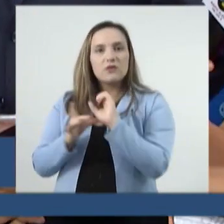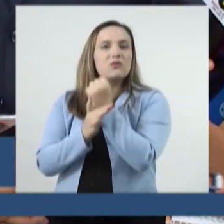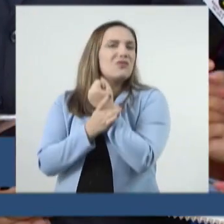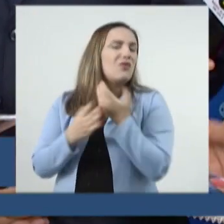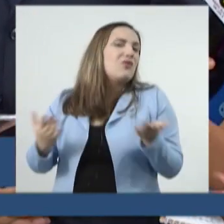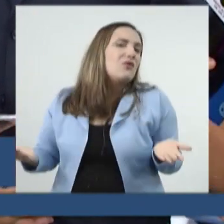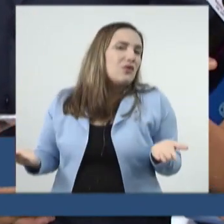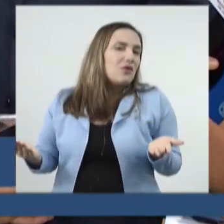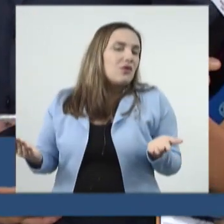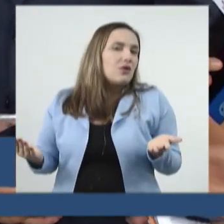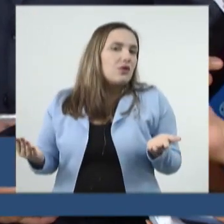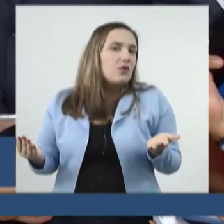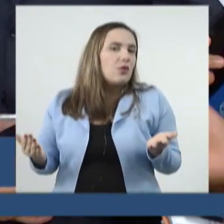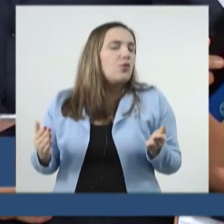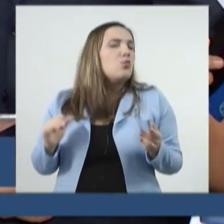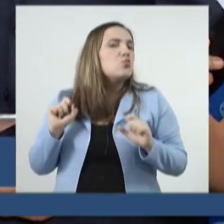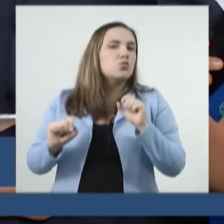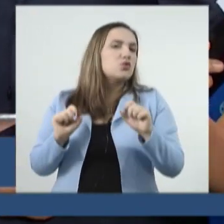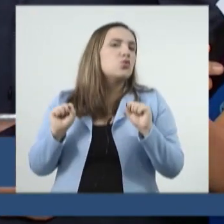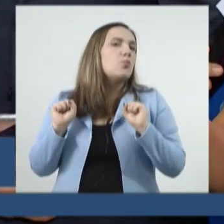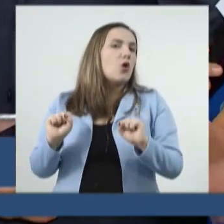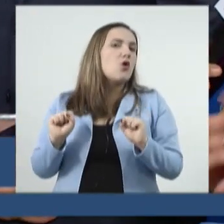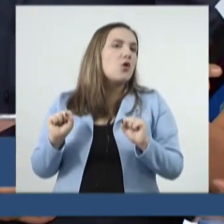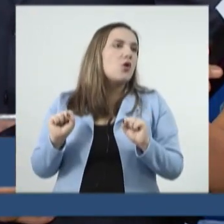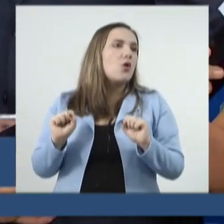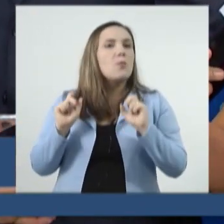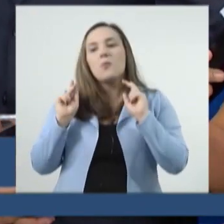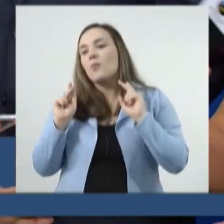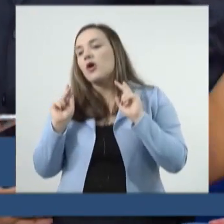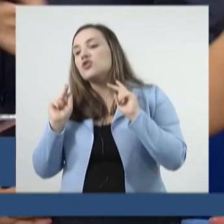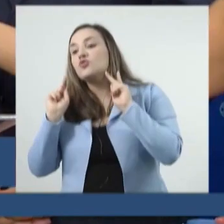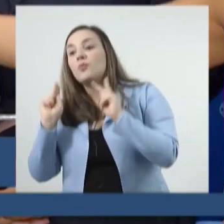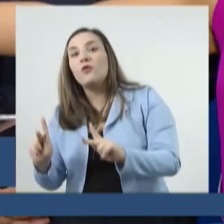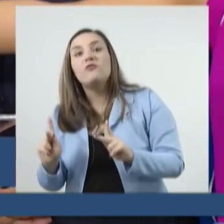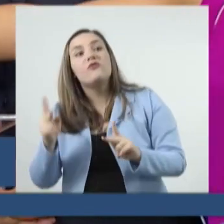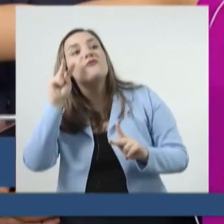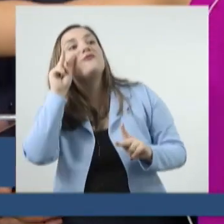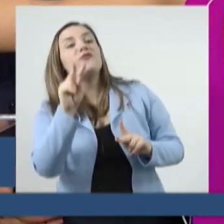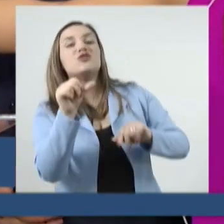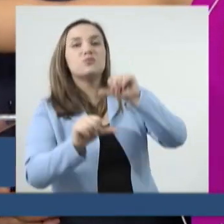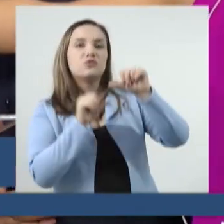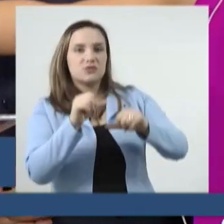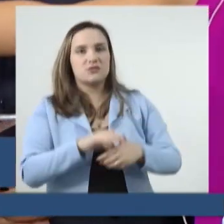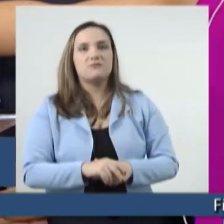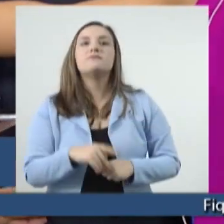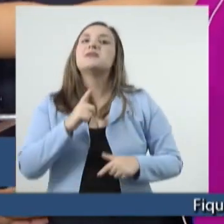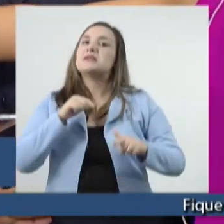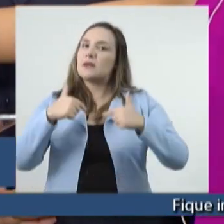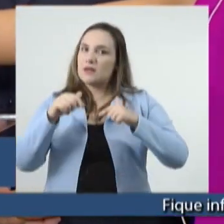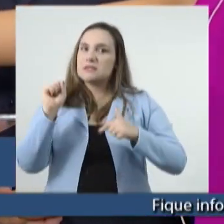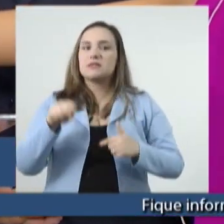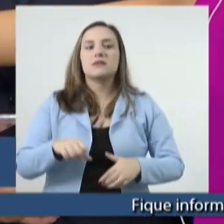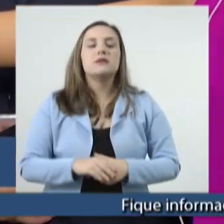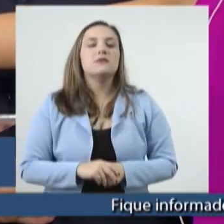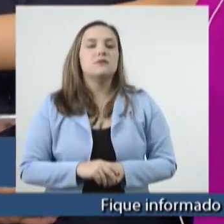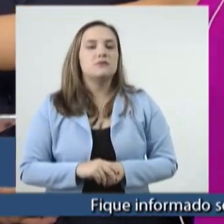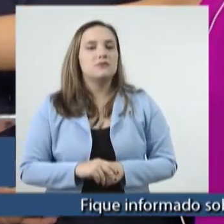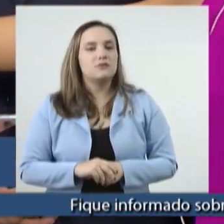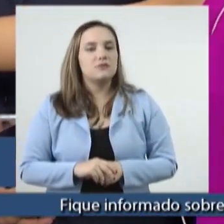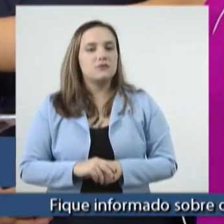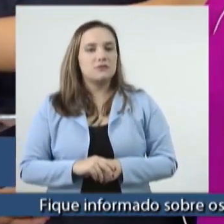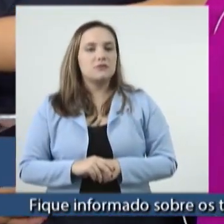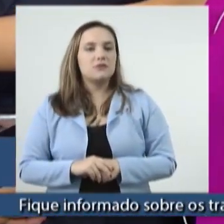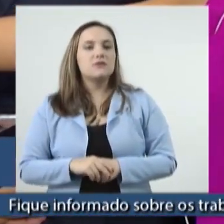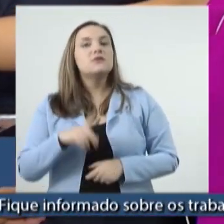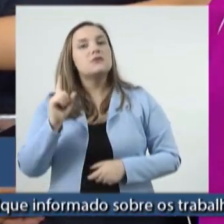O que a população pode esperar ao visitar a Casa de Leis em 2014? Muito trabalho e aqui sob a batuta